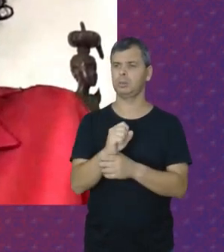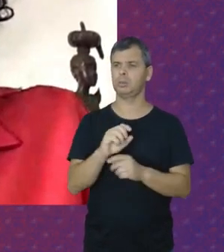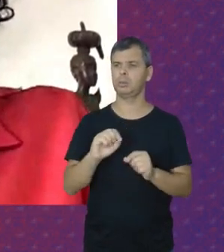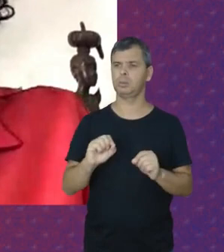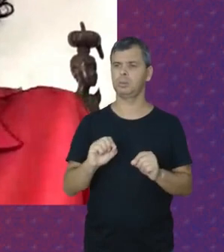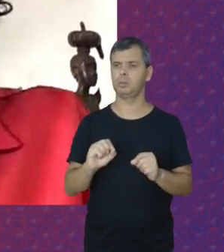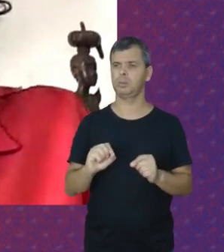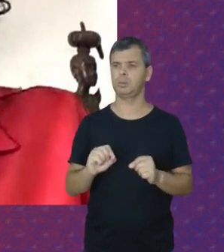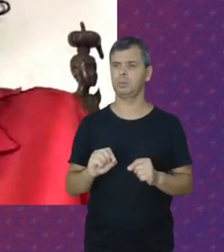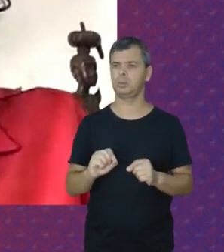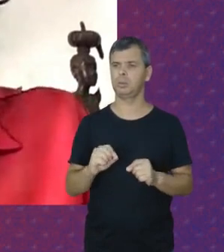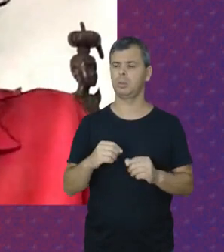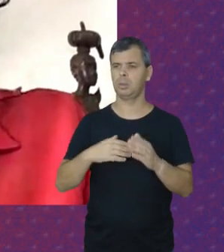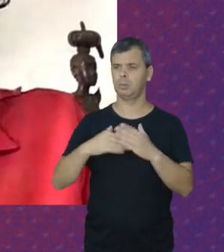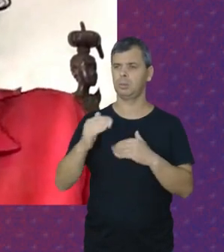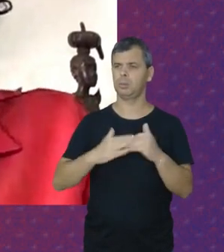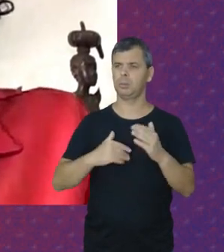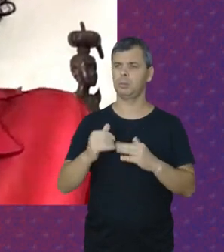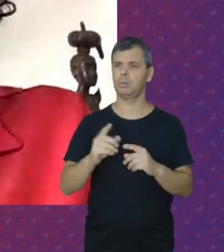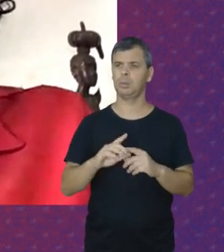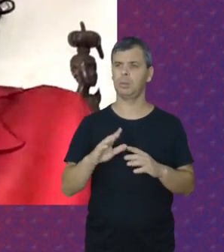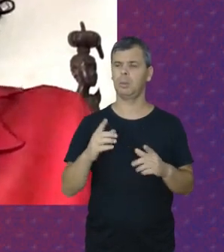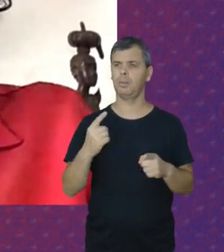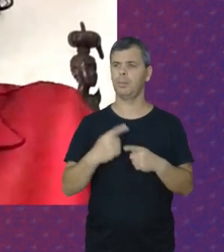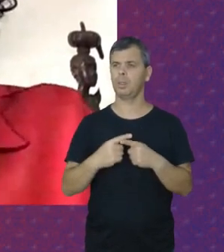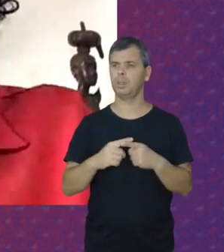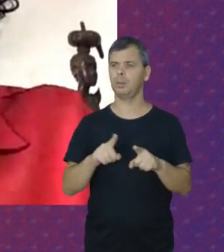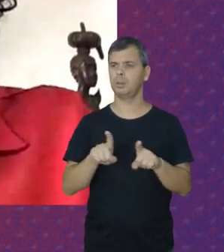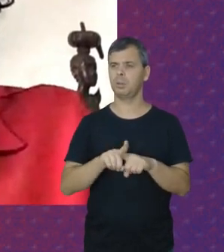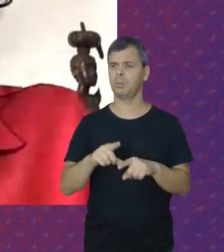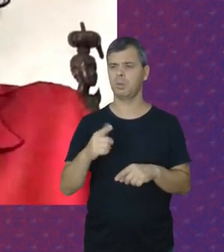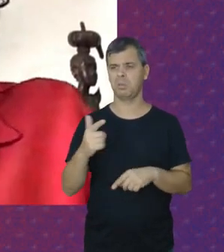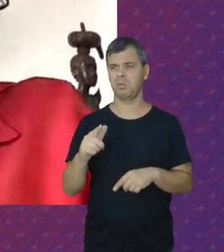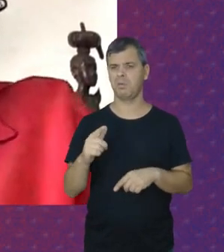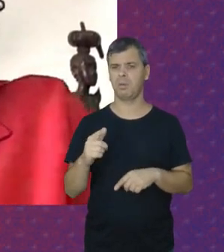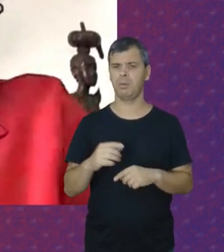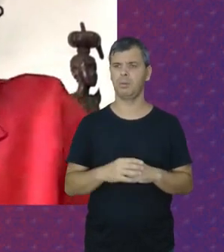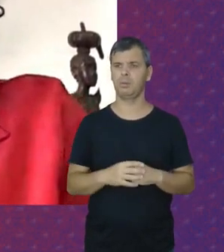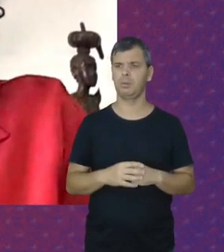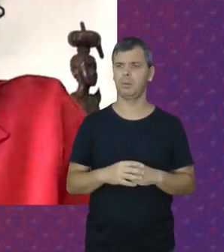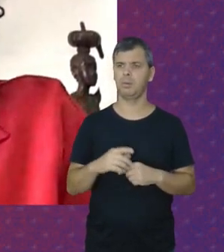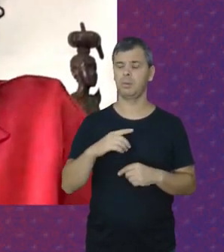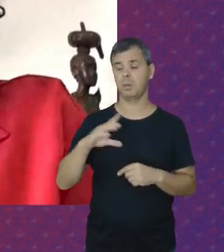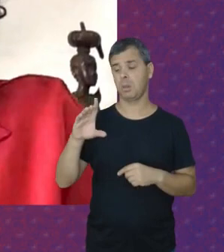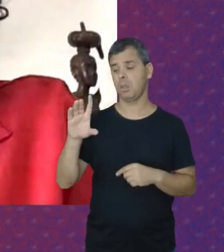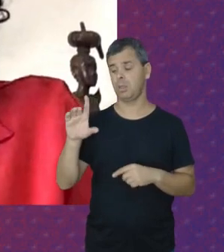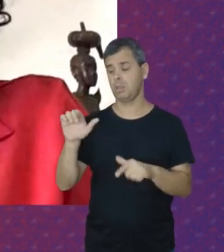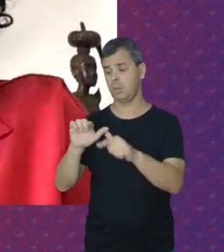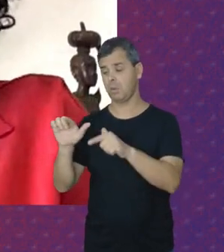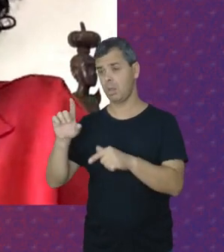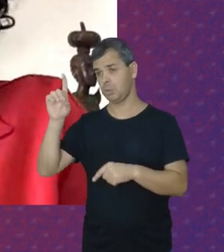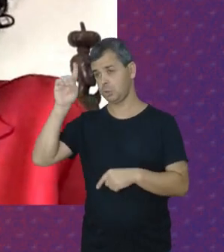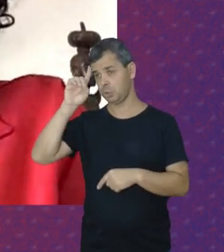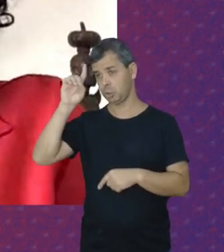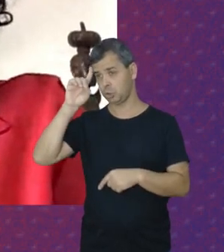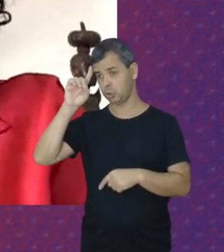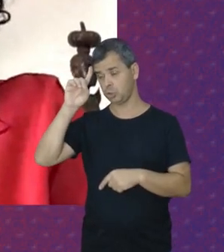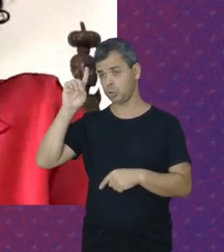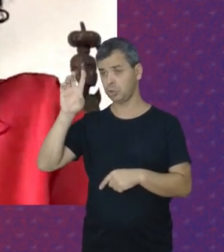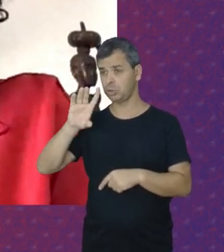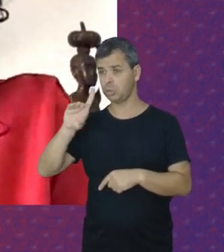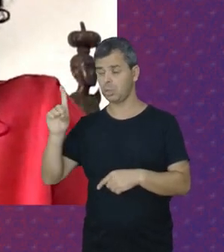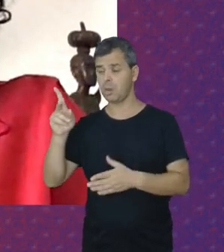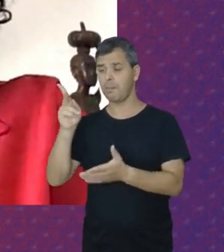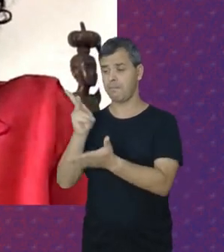Profissionais Porque também Não vale Você Ser uma Diarista Uma Diarista Na